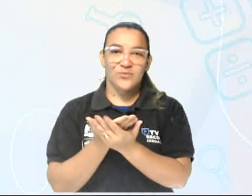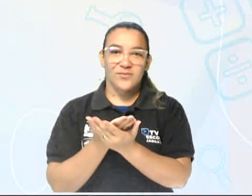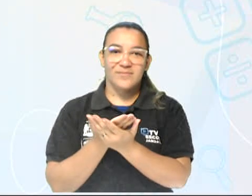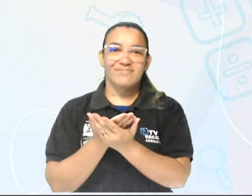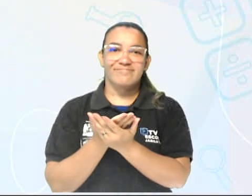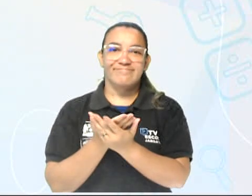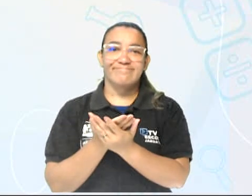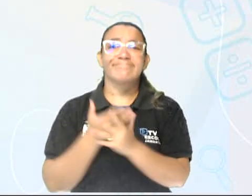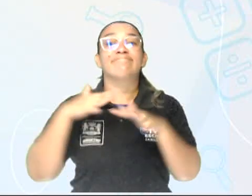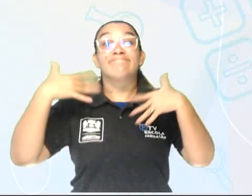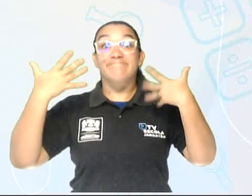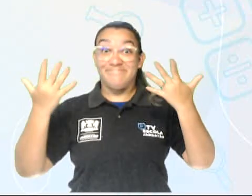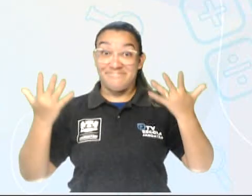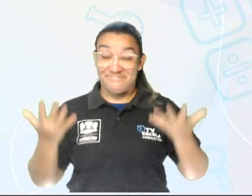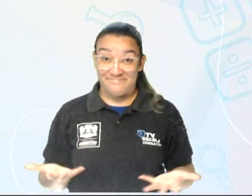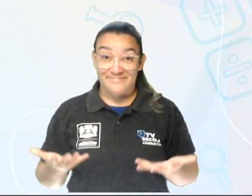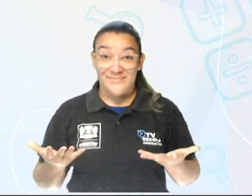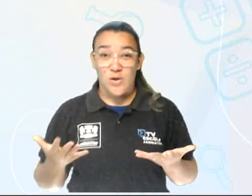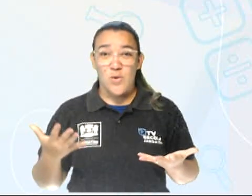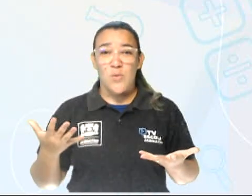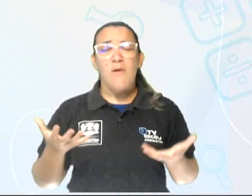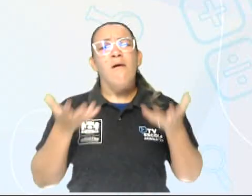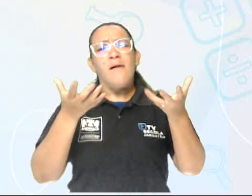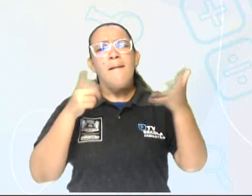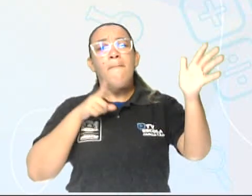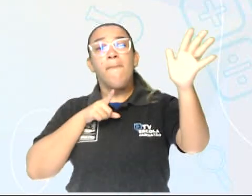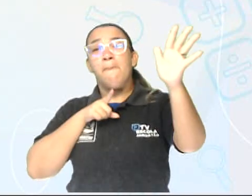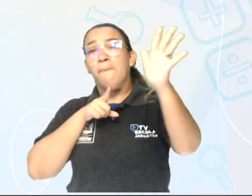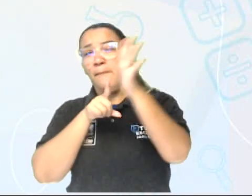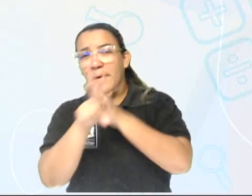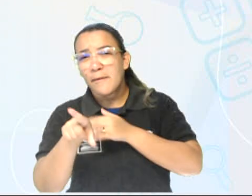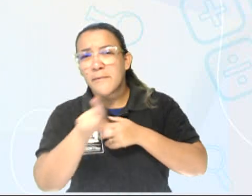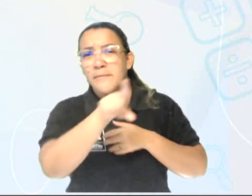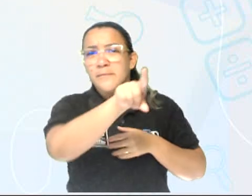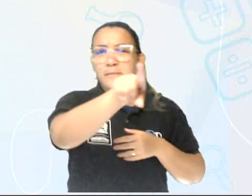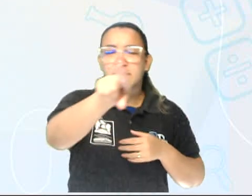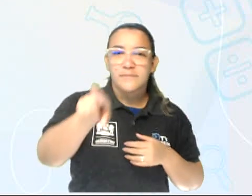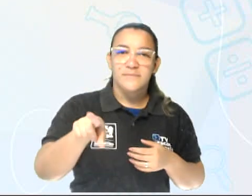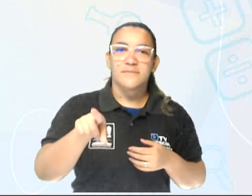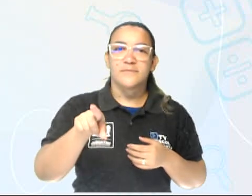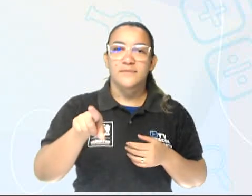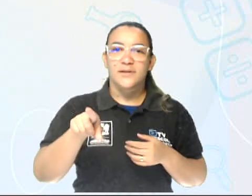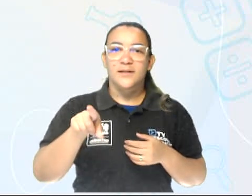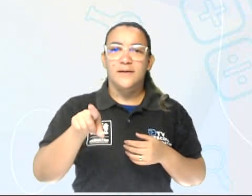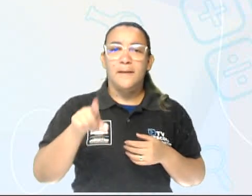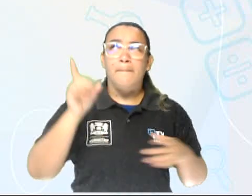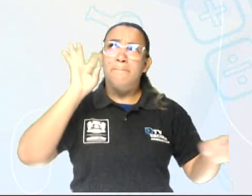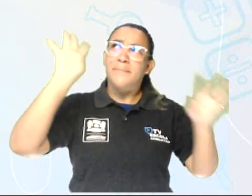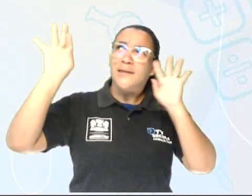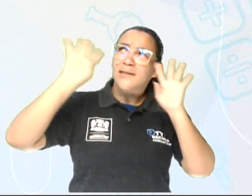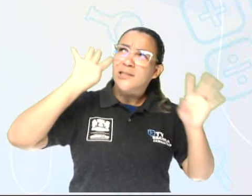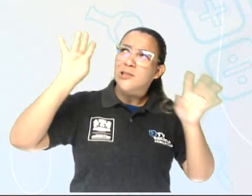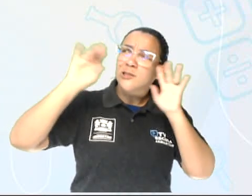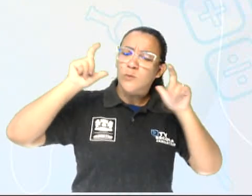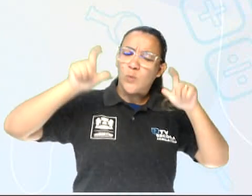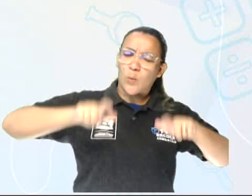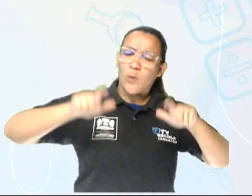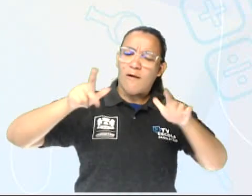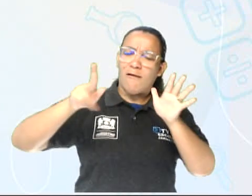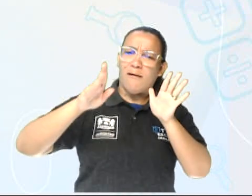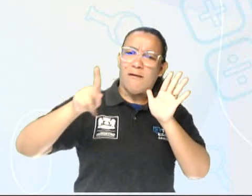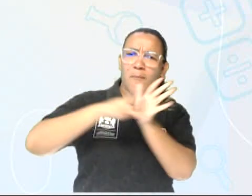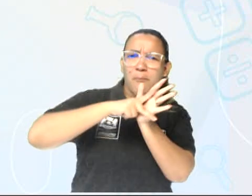Então, gente, eu gostaria de perguntar uma coisa para vocês, né? Pensa aí no seu bairro.